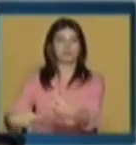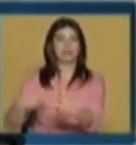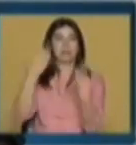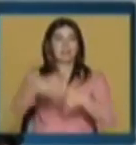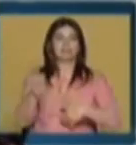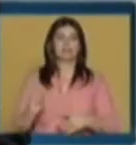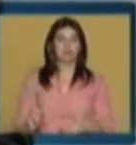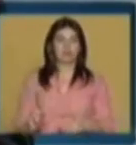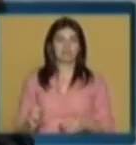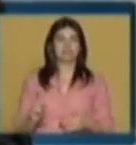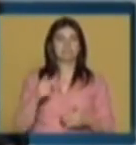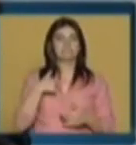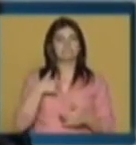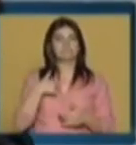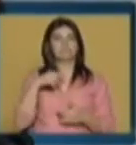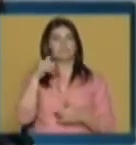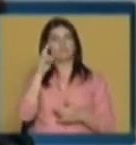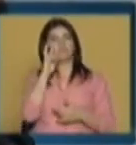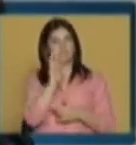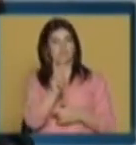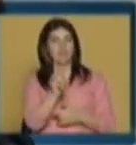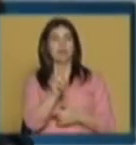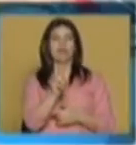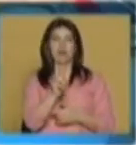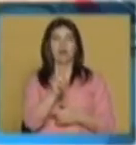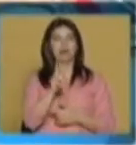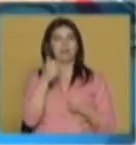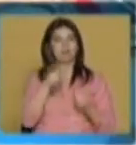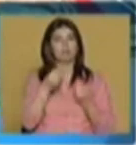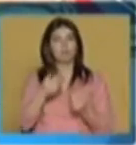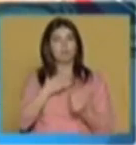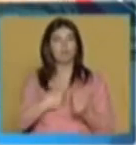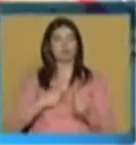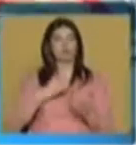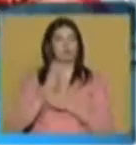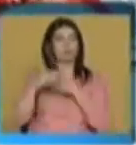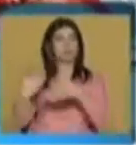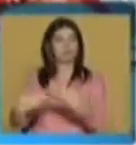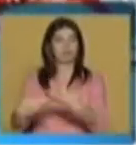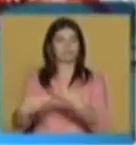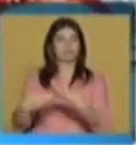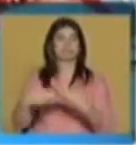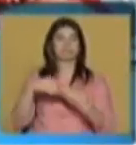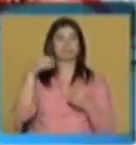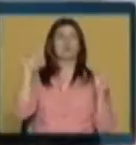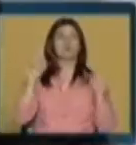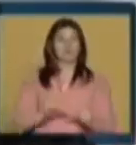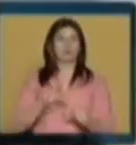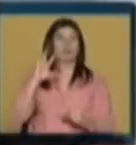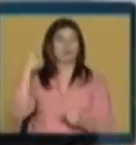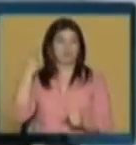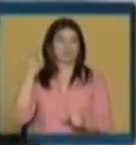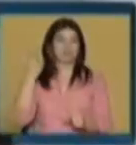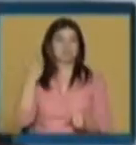não nos deixar indiferentes a nós que somos consumidores desses artefactos, não é? Portanto, o pior que pode acontecer, um artefacto digital,